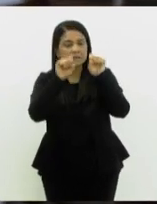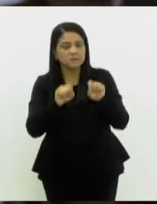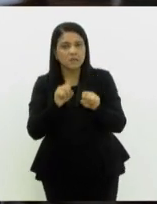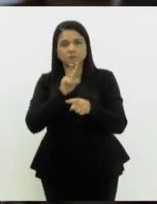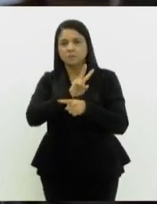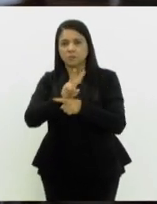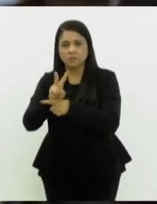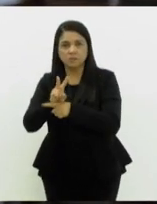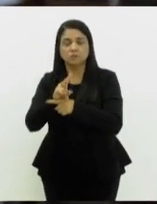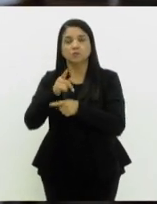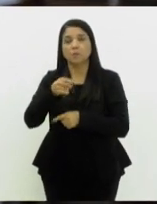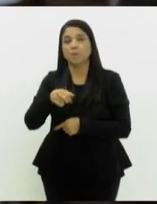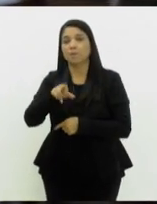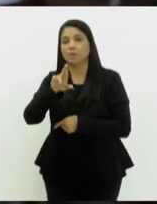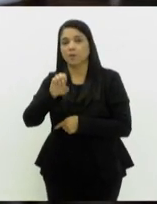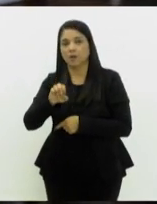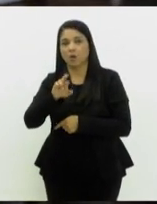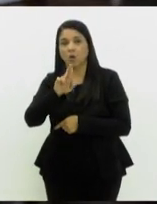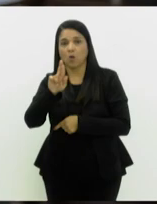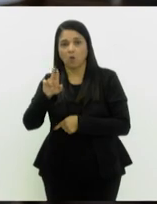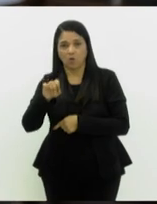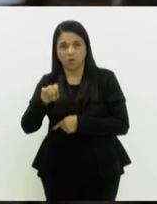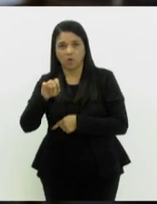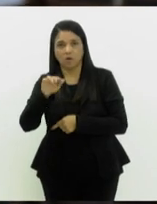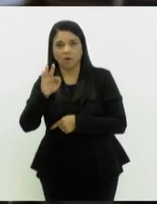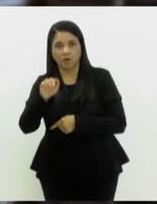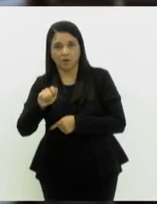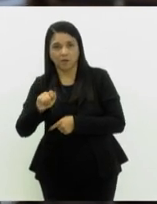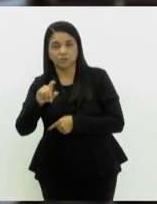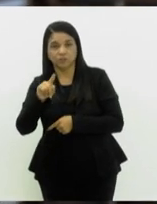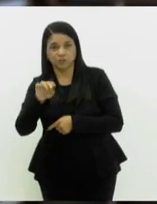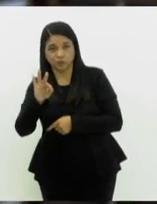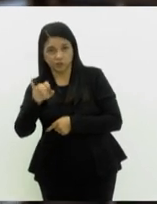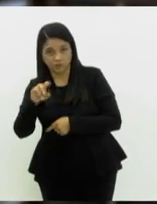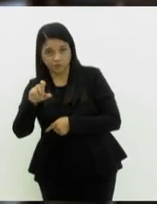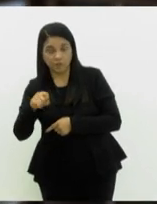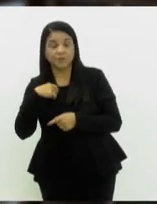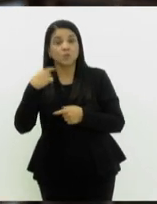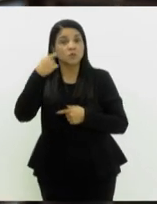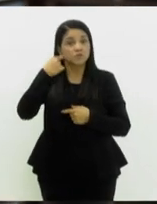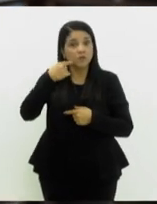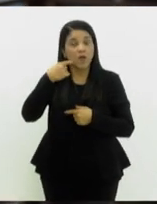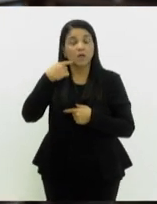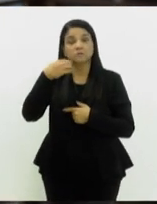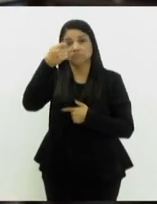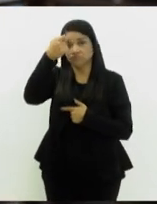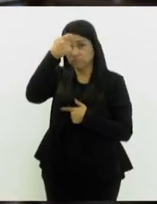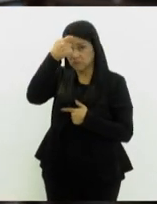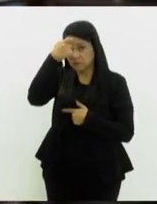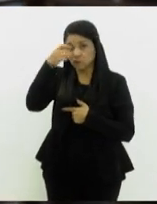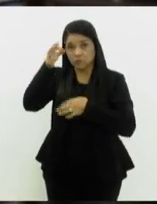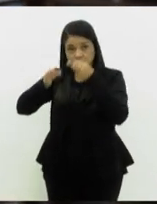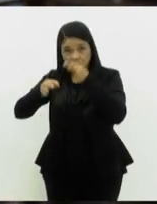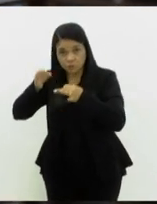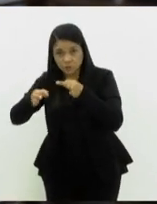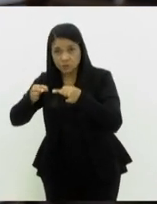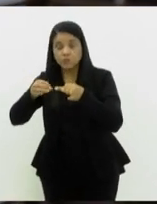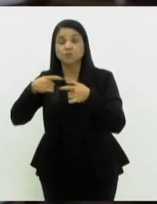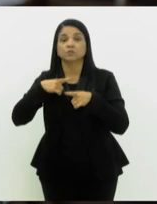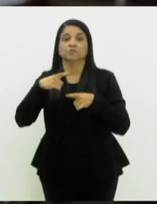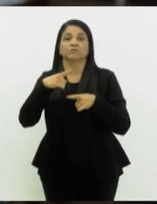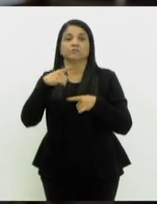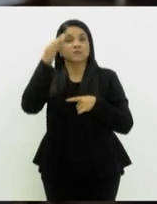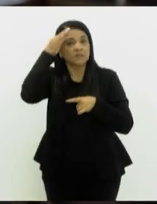de prerrogativa e fazendo o advogado e o jurisdicionado entender que quando a prerrogativa é